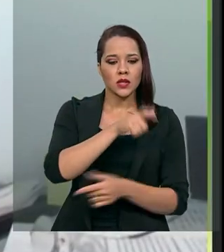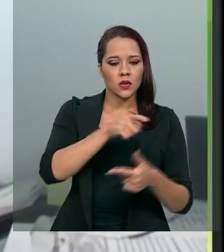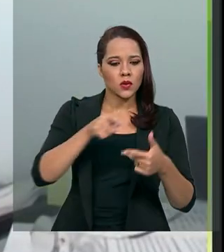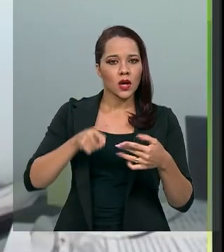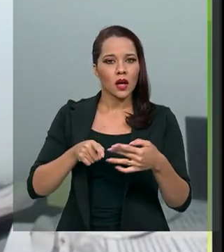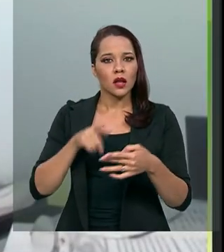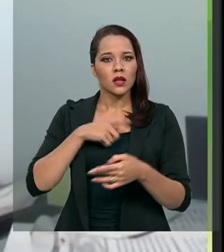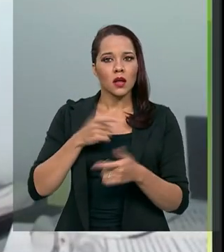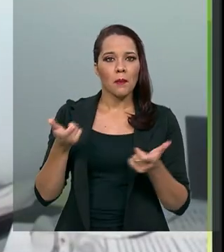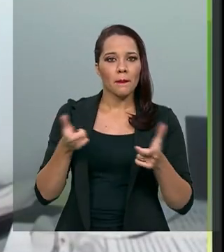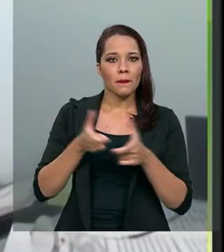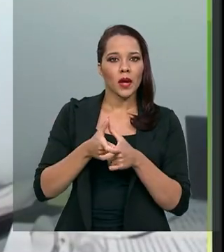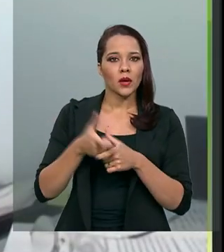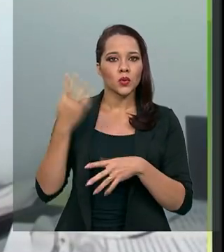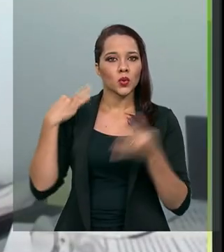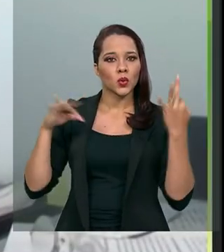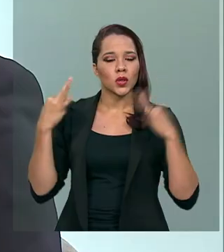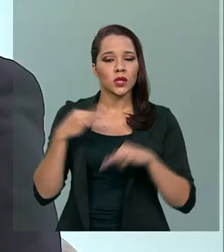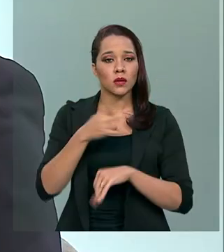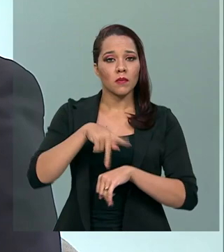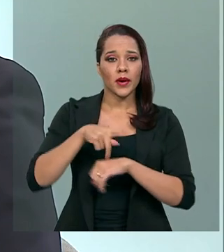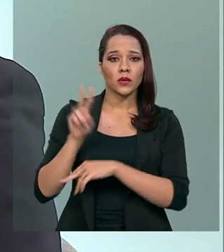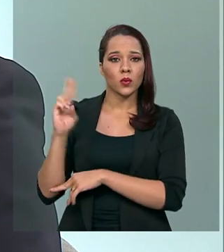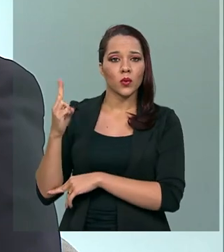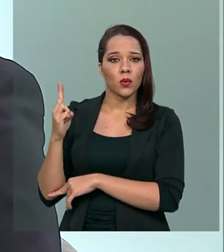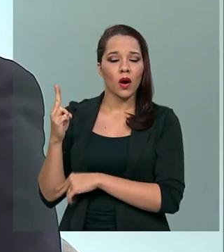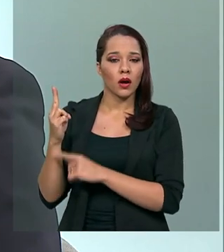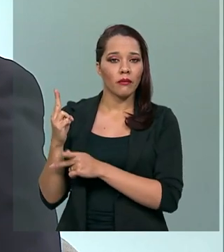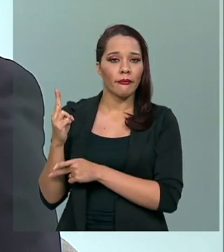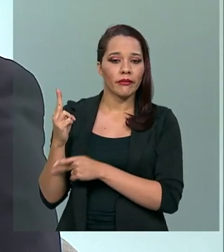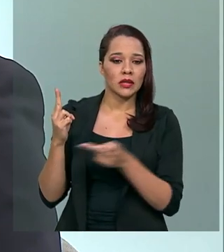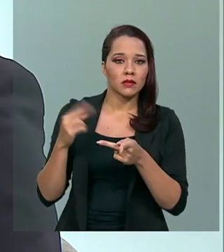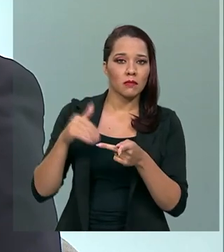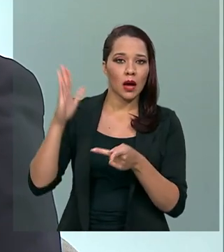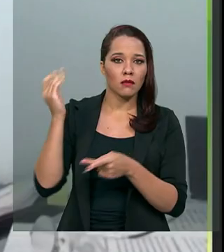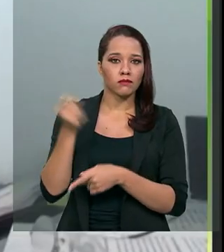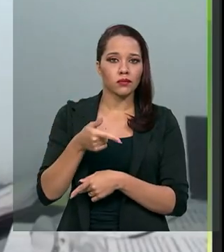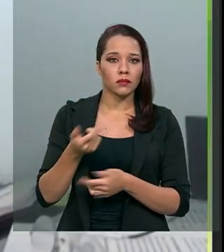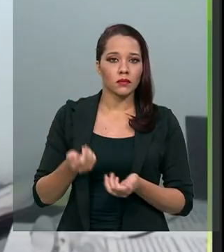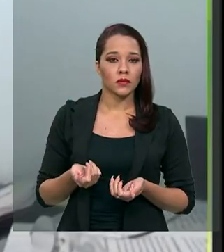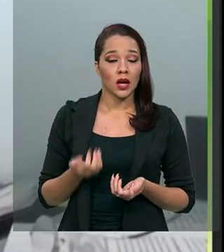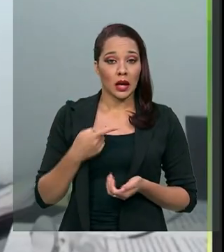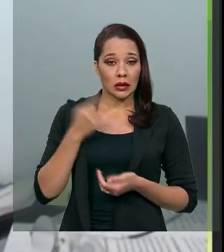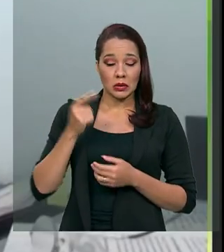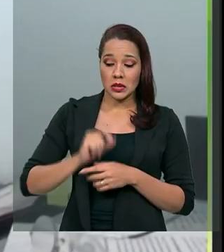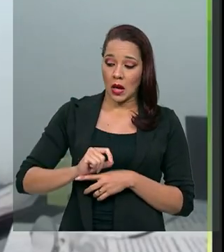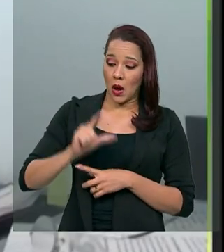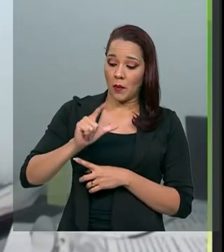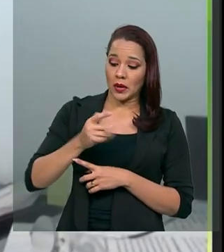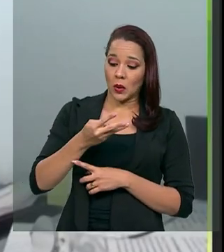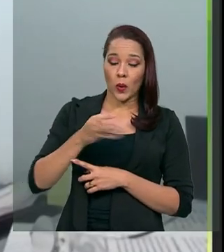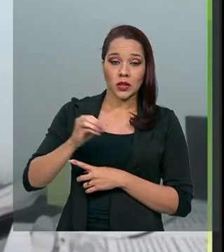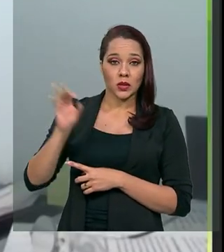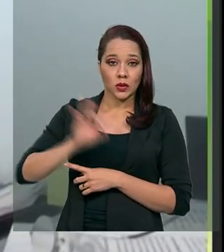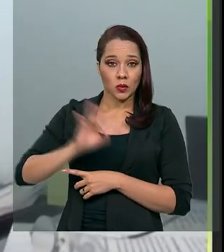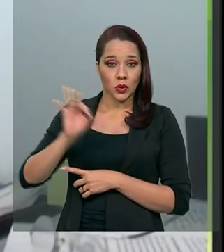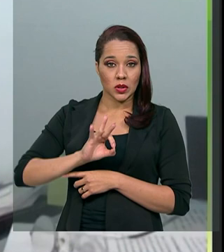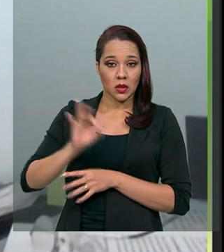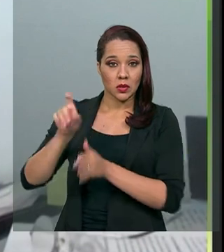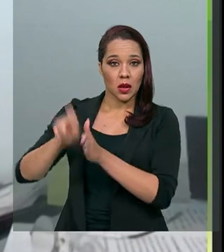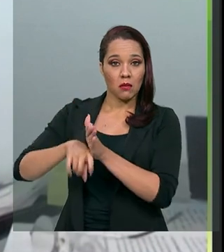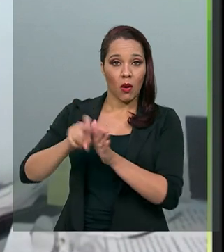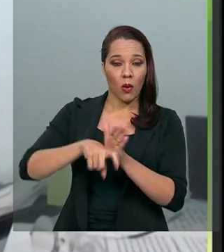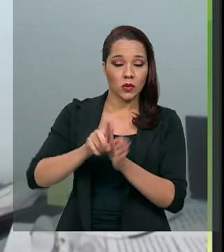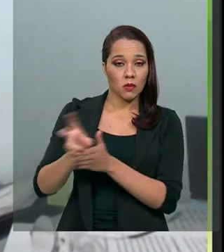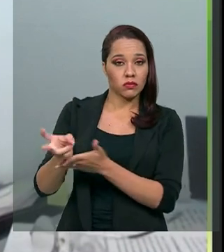turistas de Uruguai. Na hora em que você aumenta em 400% os tributos,